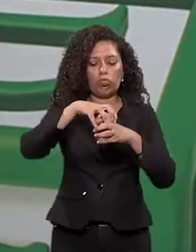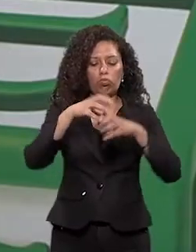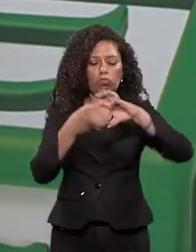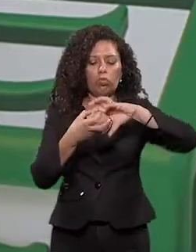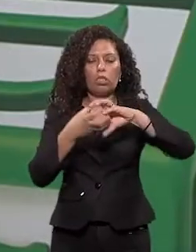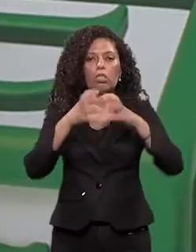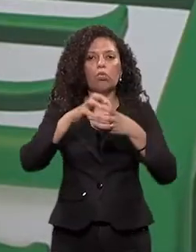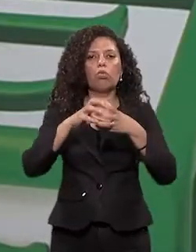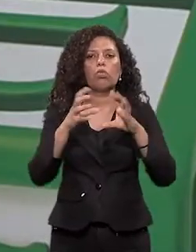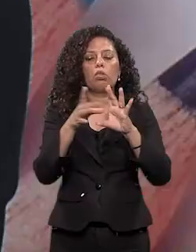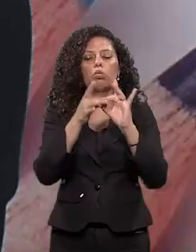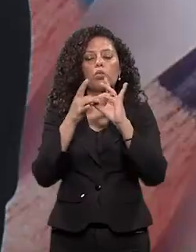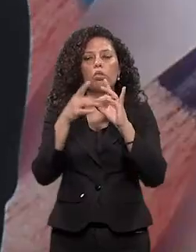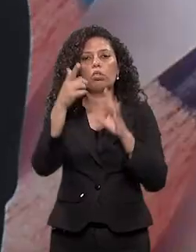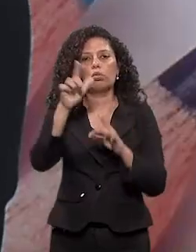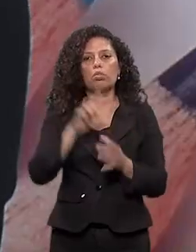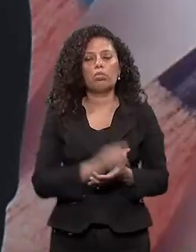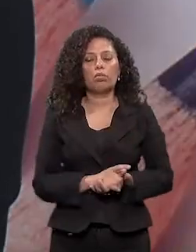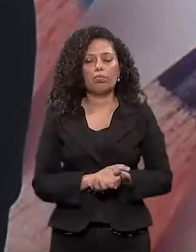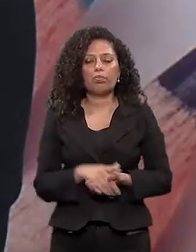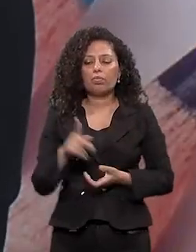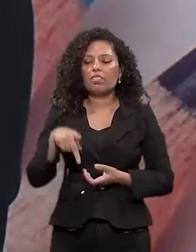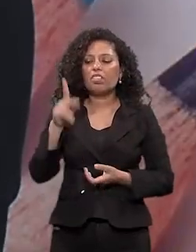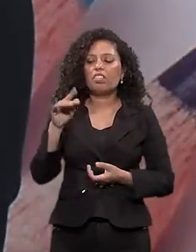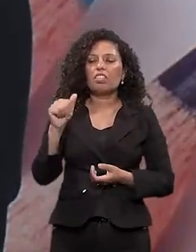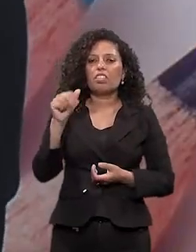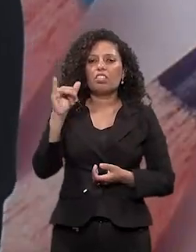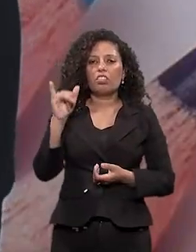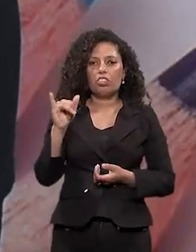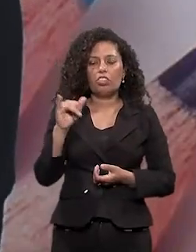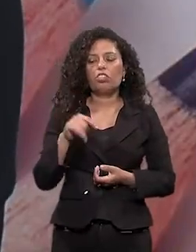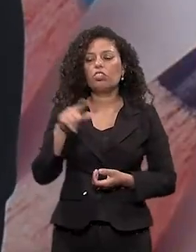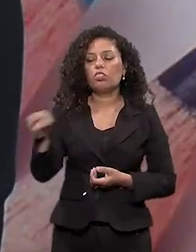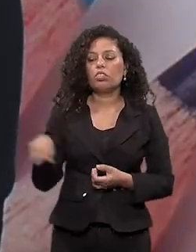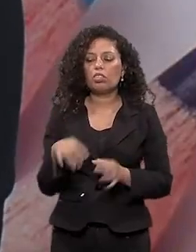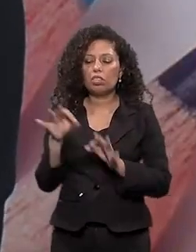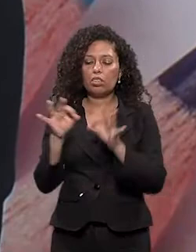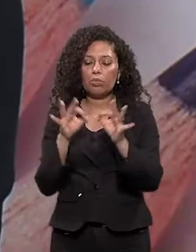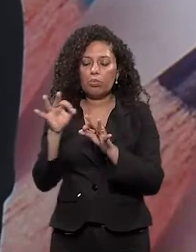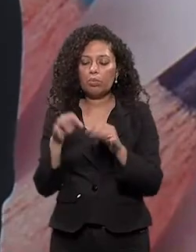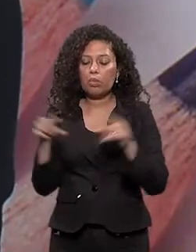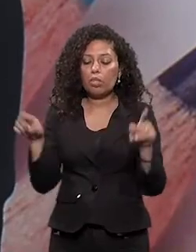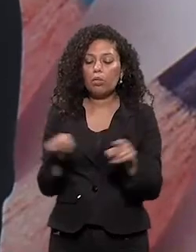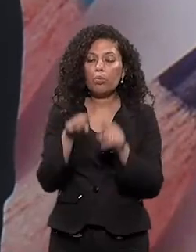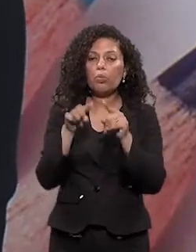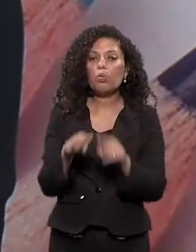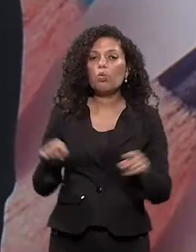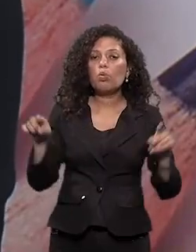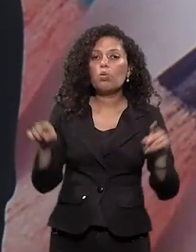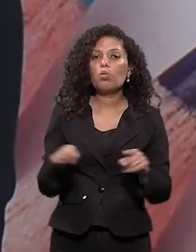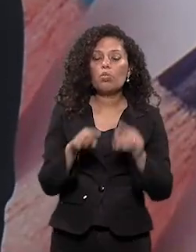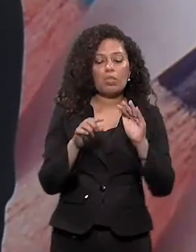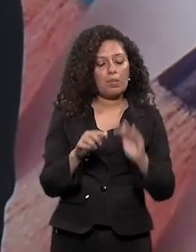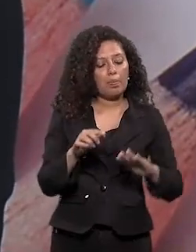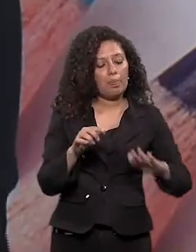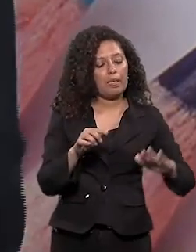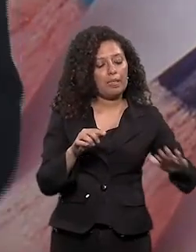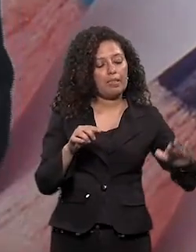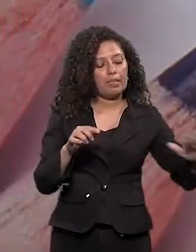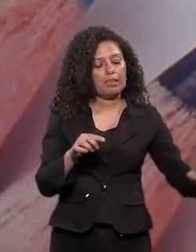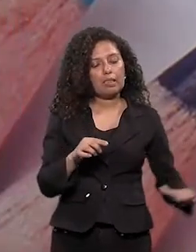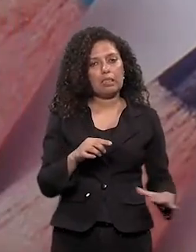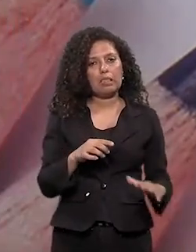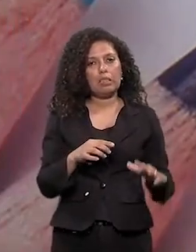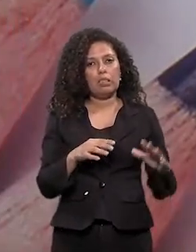grupo, né? Isso é incrível Cati, como é que é? Quando você tá compondo Pra tornar aquela música atraente Se é algo que